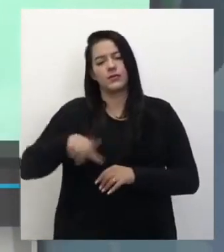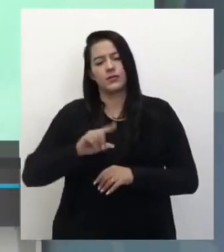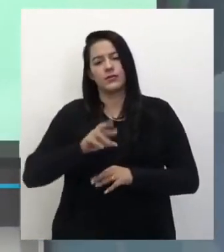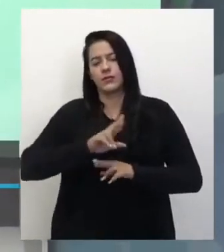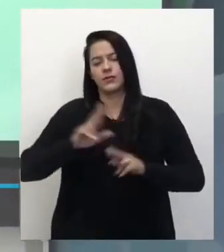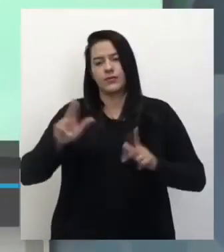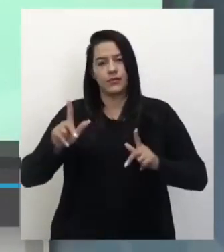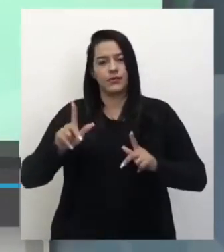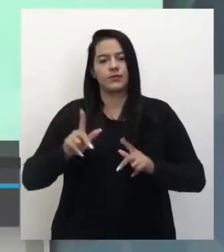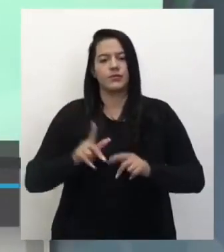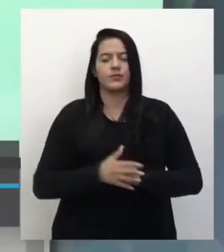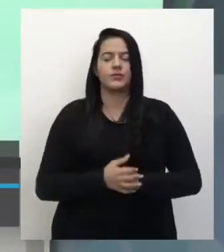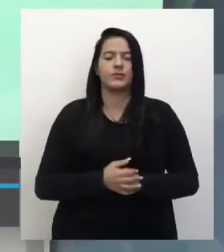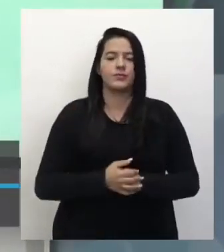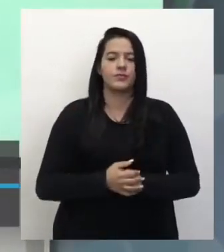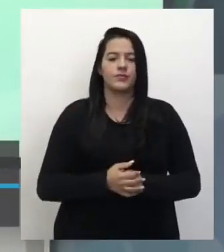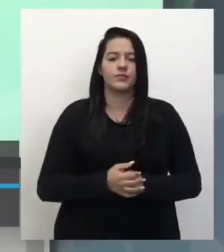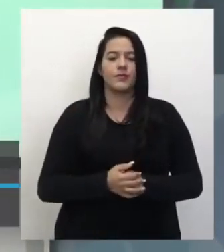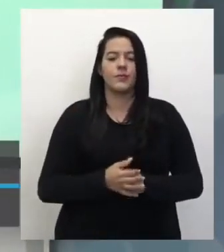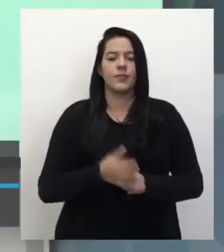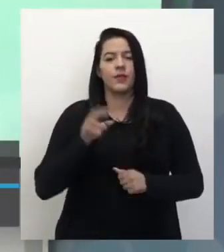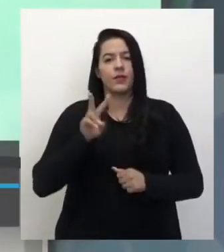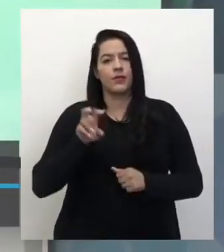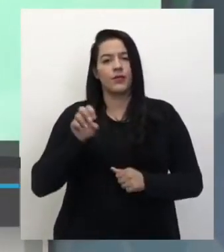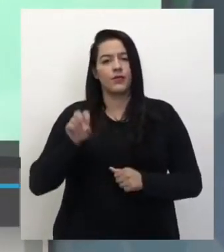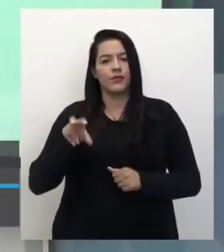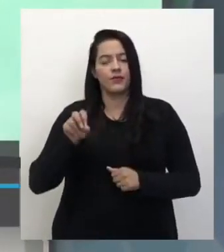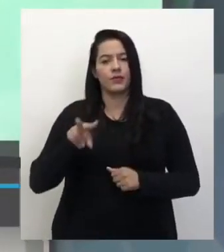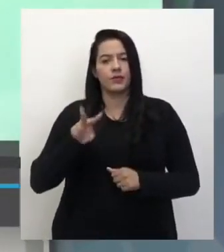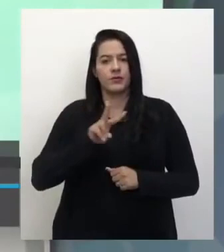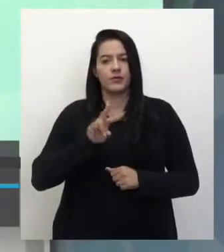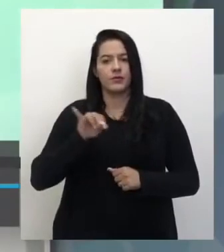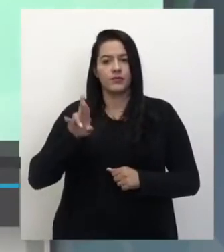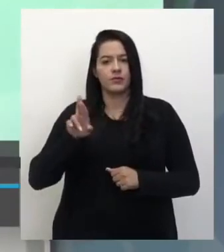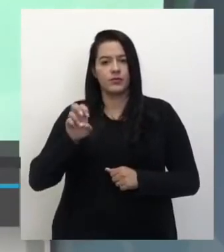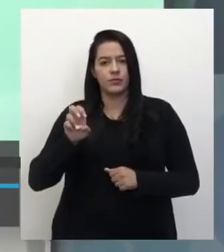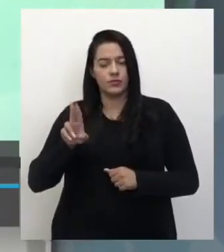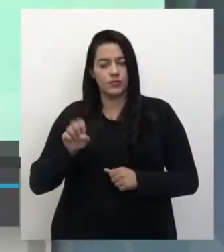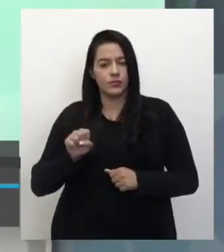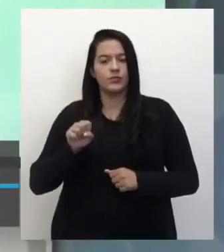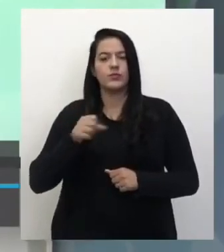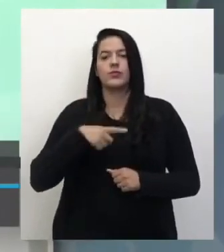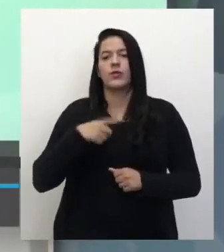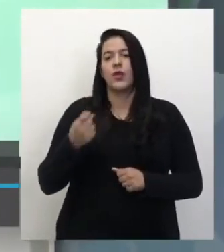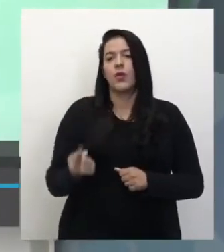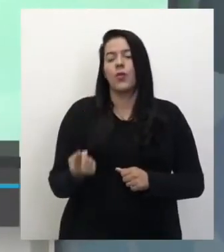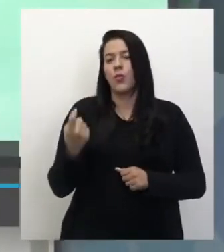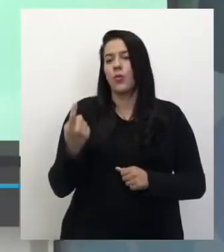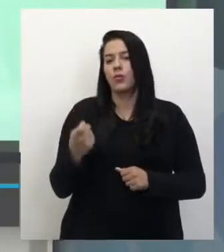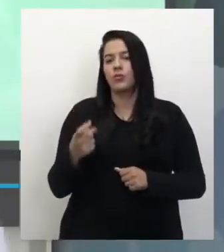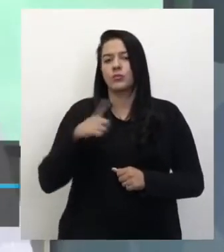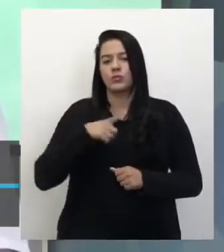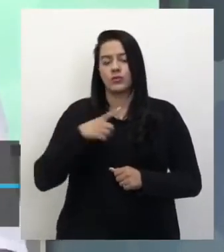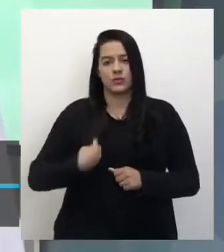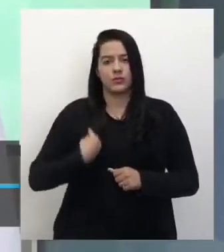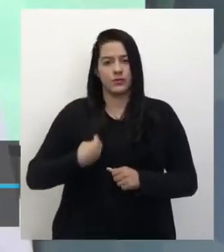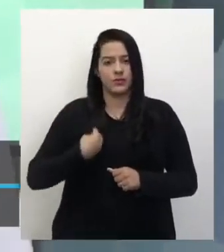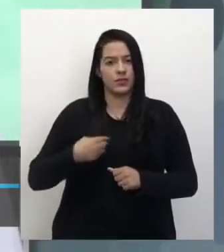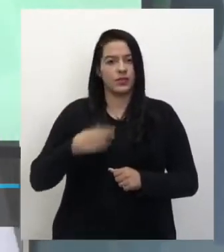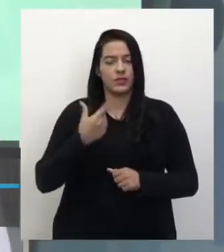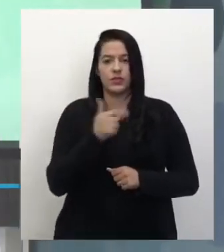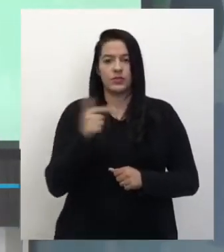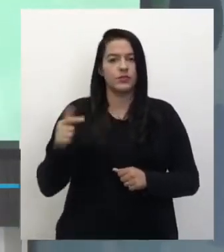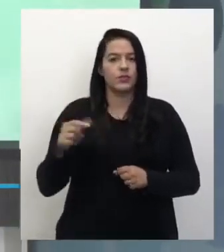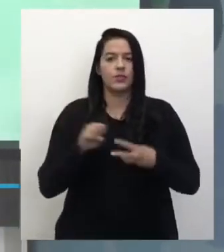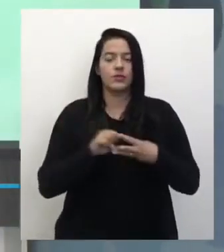por célula, tudo bem? Mas tirando o vírus, né? O vírus, ele é considerado por nós aqui o único ser vivo que não é formado por célula. Ele é